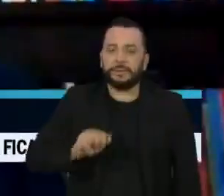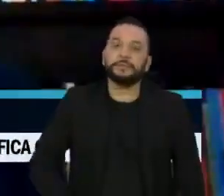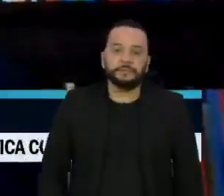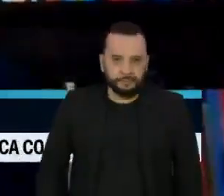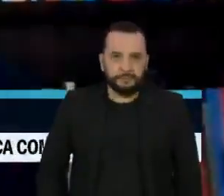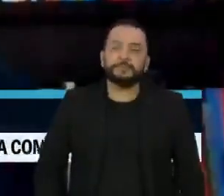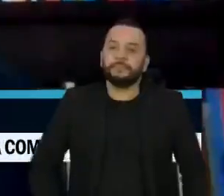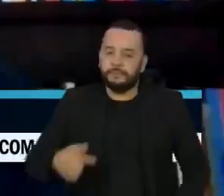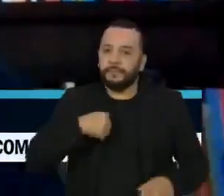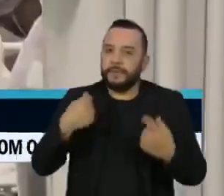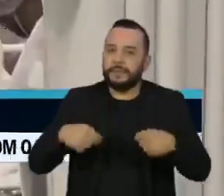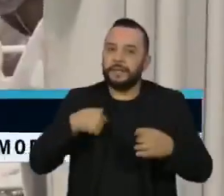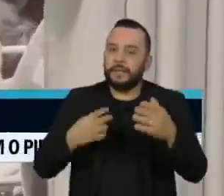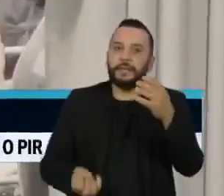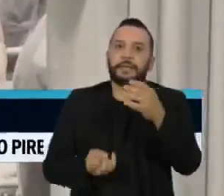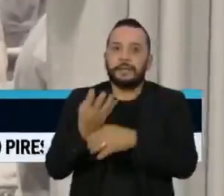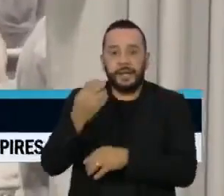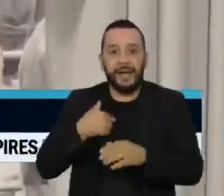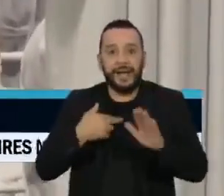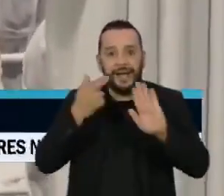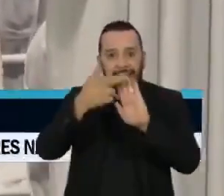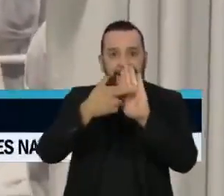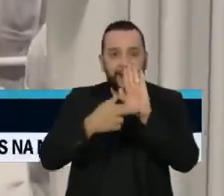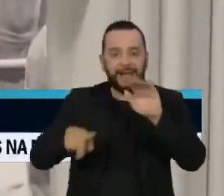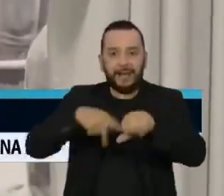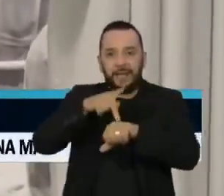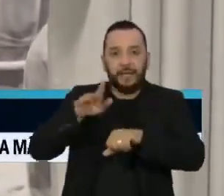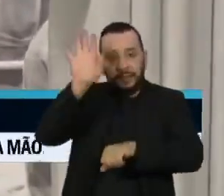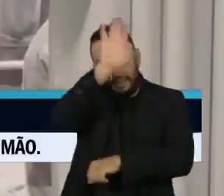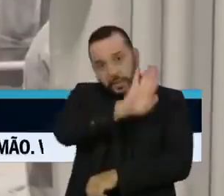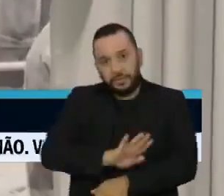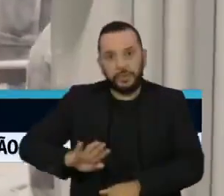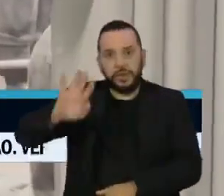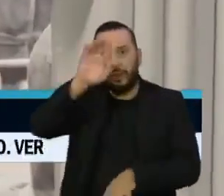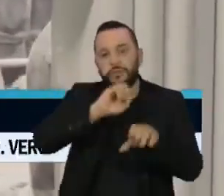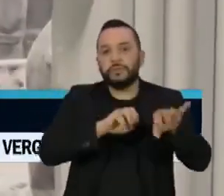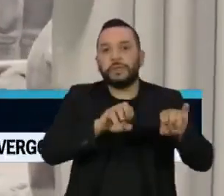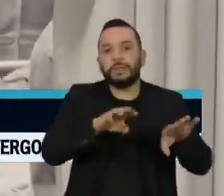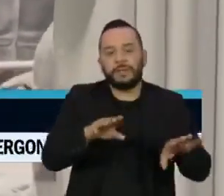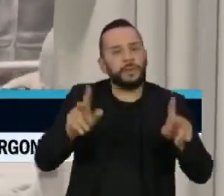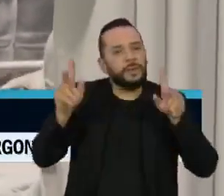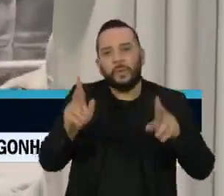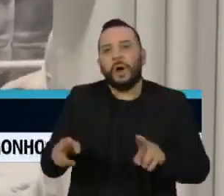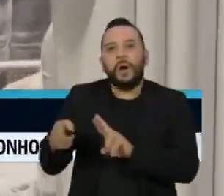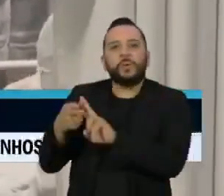nacional de educação. A saúde tem o SUS e foi o que salvou, apesar de toda a crise.